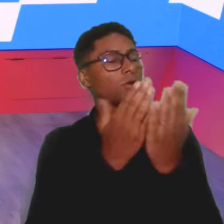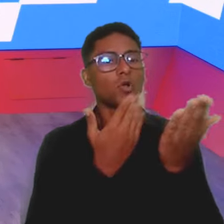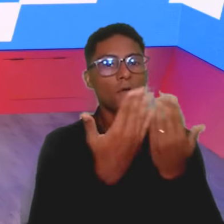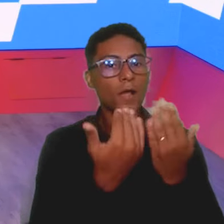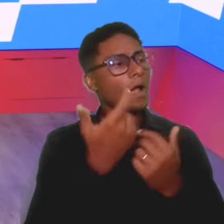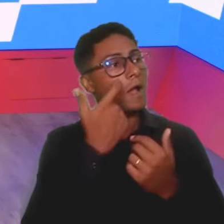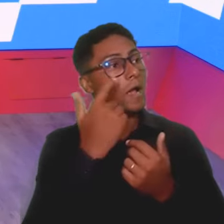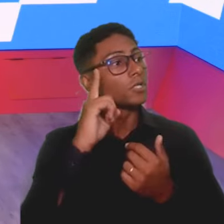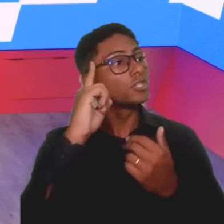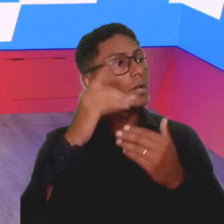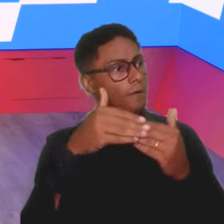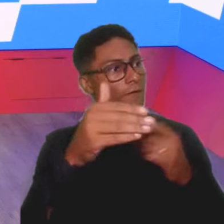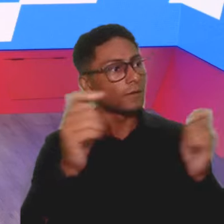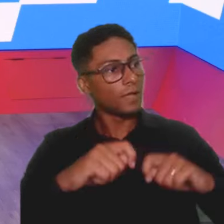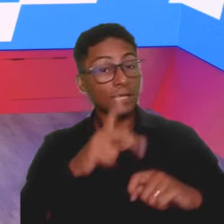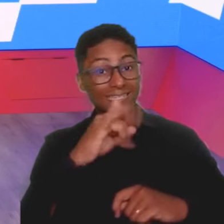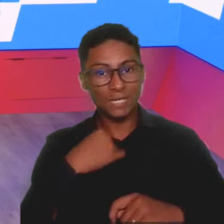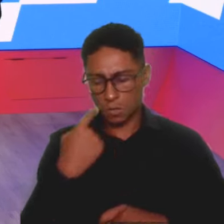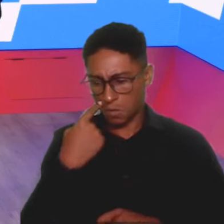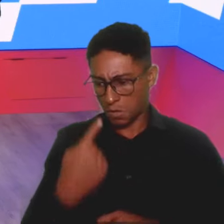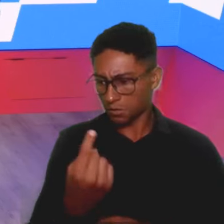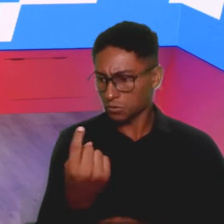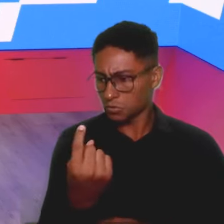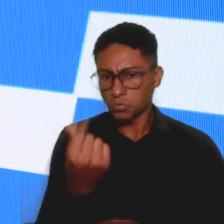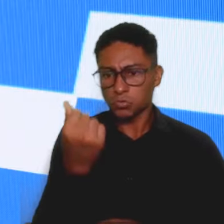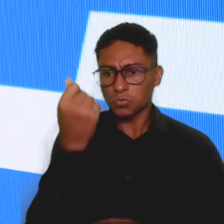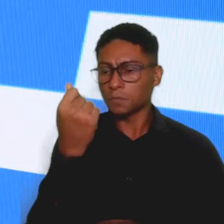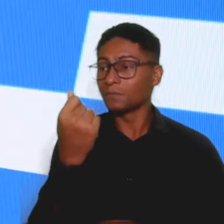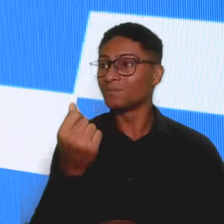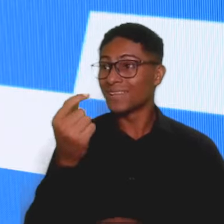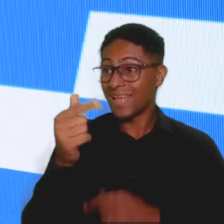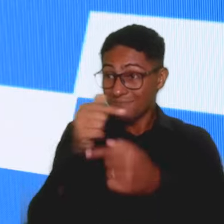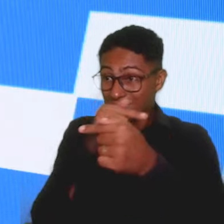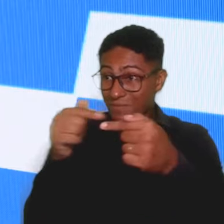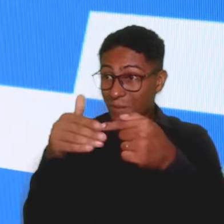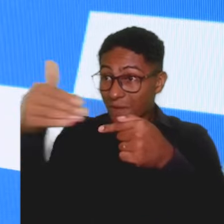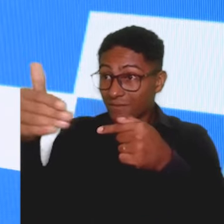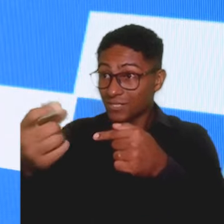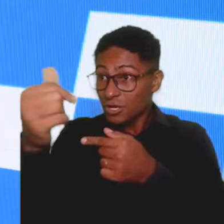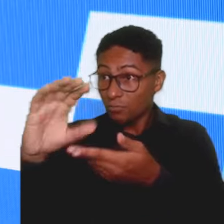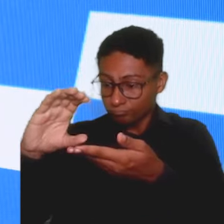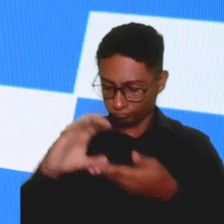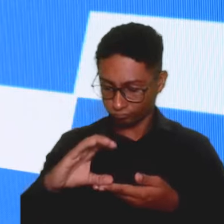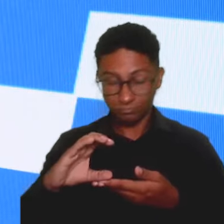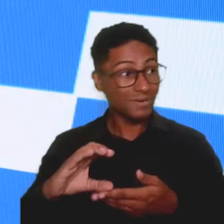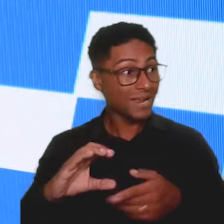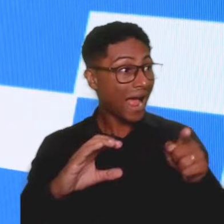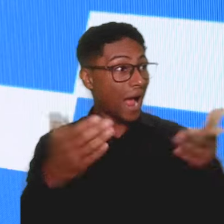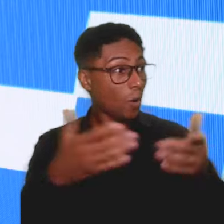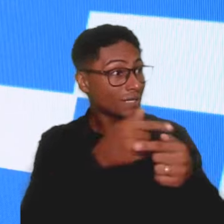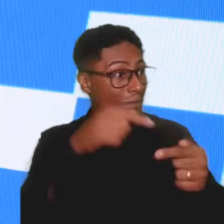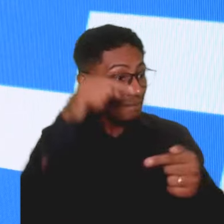frente. Então, se eu estou visualizando no meu fluxo de caixa que eu tenho entrada de receita daqui a uma semana e o boleto, pagamento cai